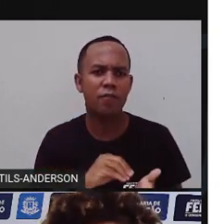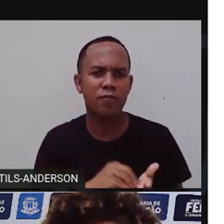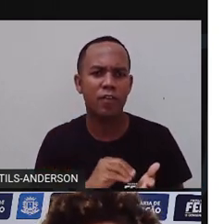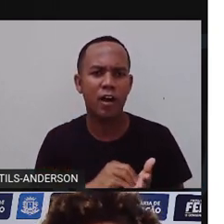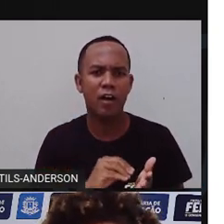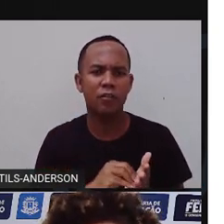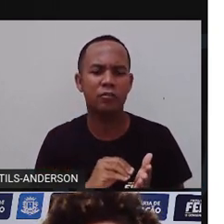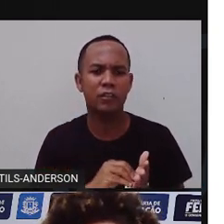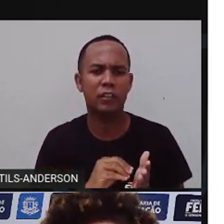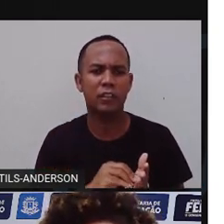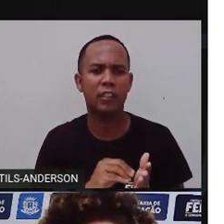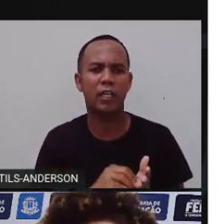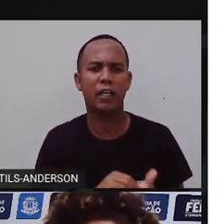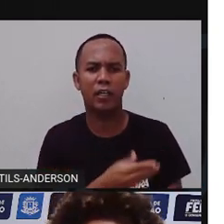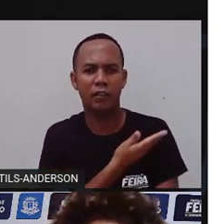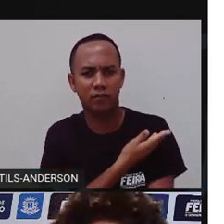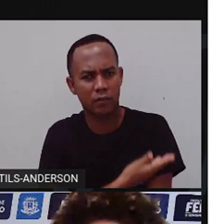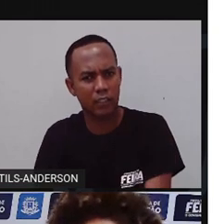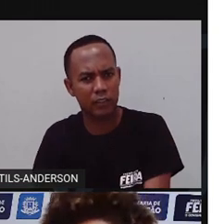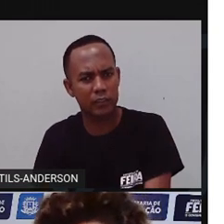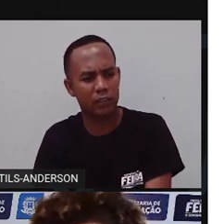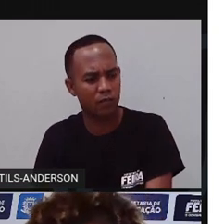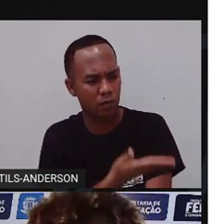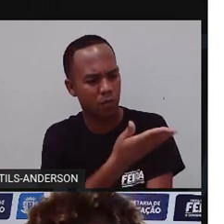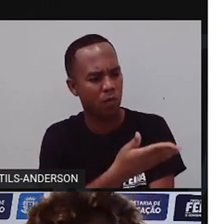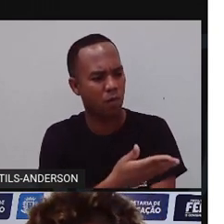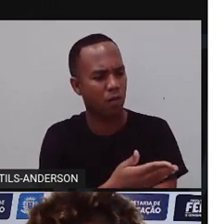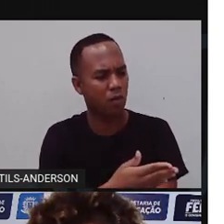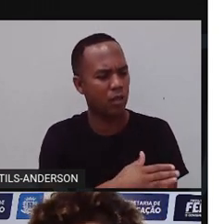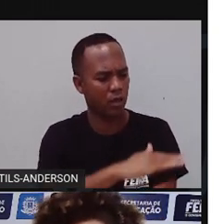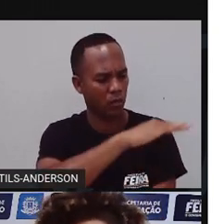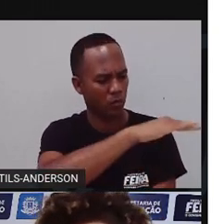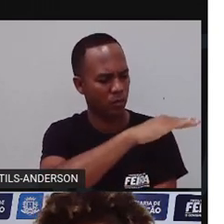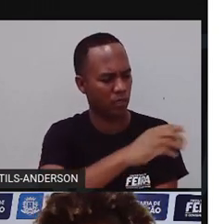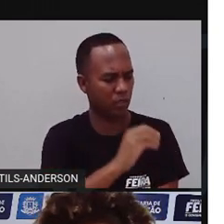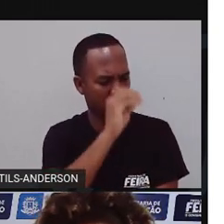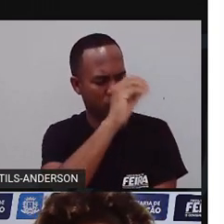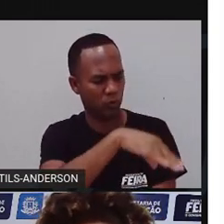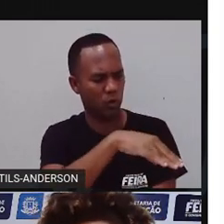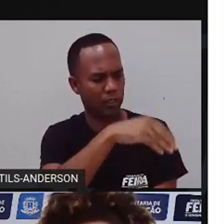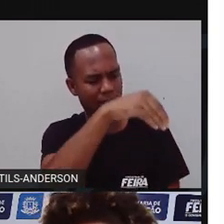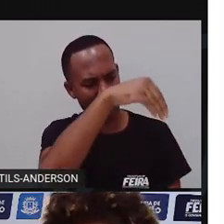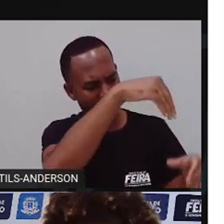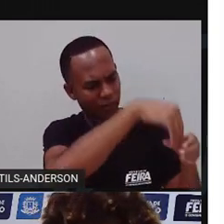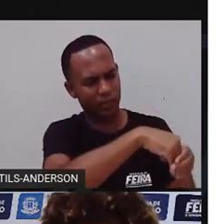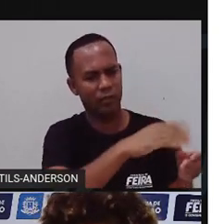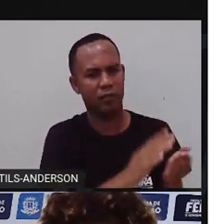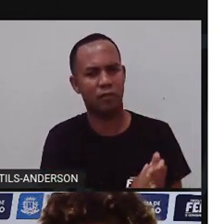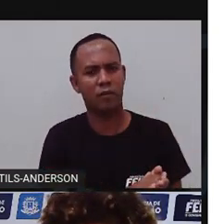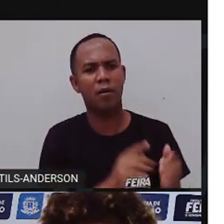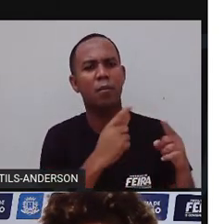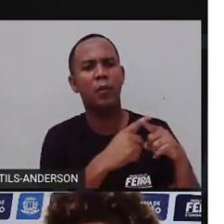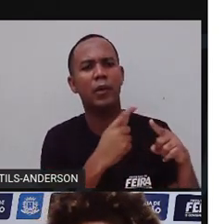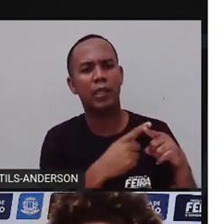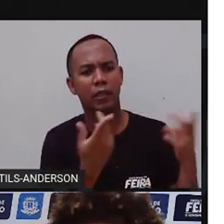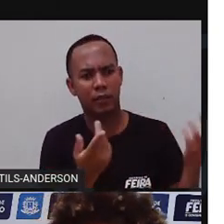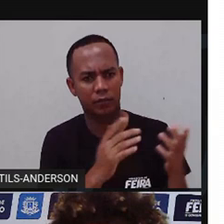Porque acha que tem um latão de lixo bem ali na esquina. Para que você acha que ele serve?